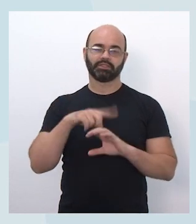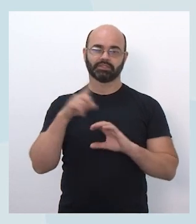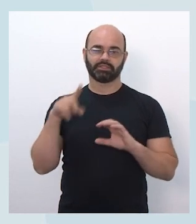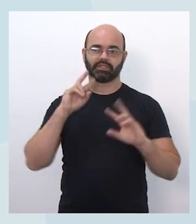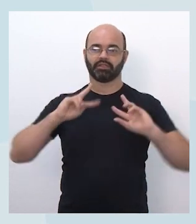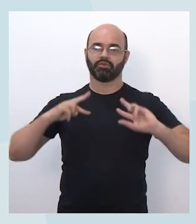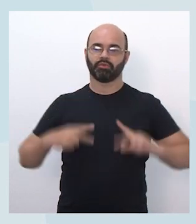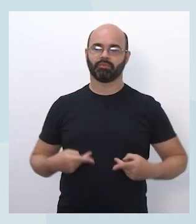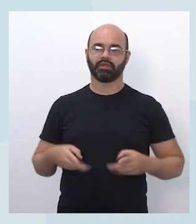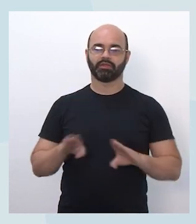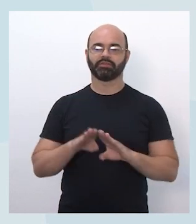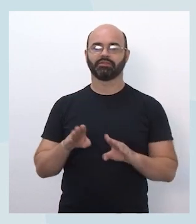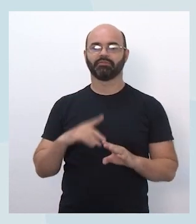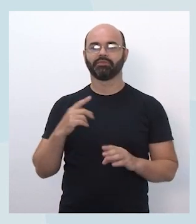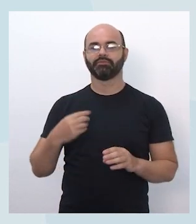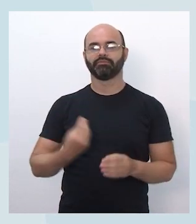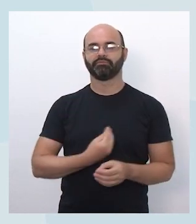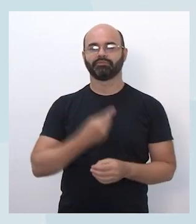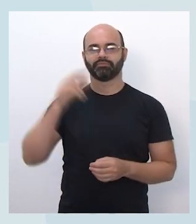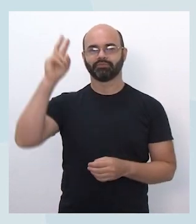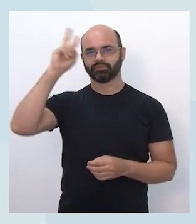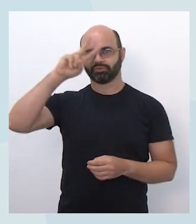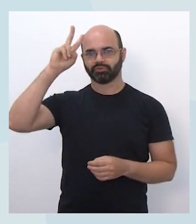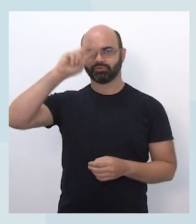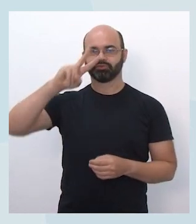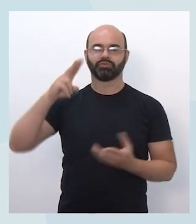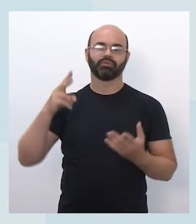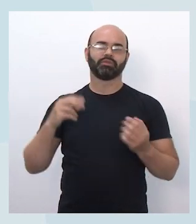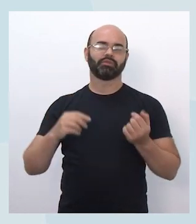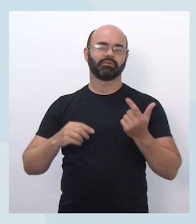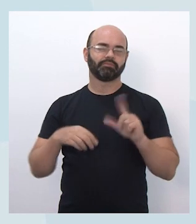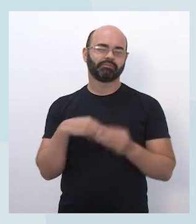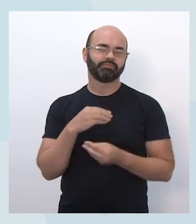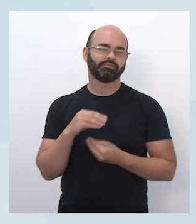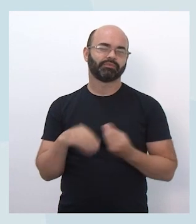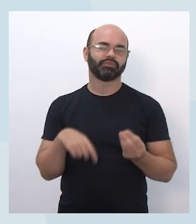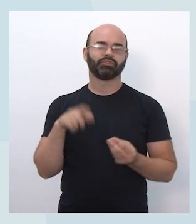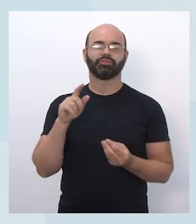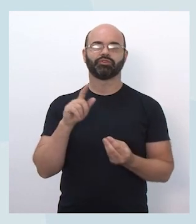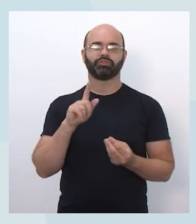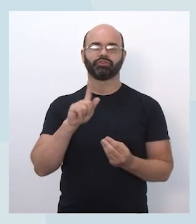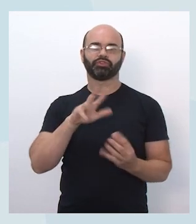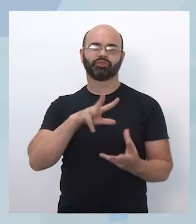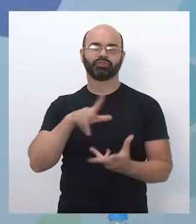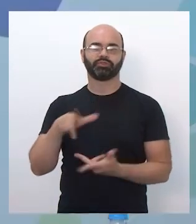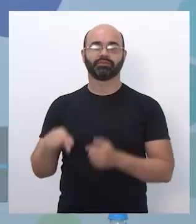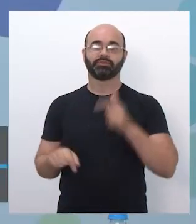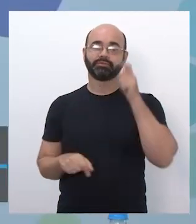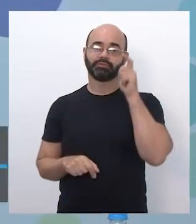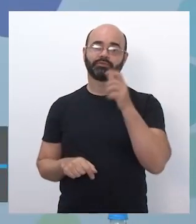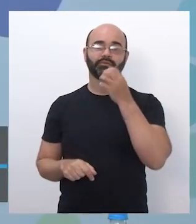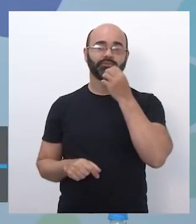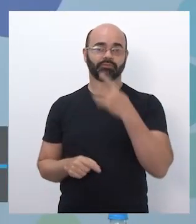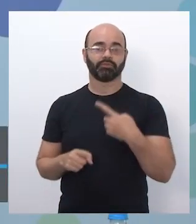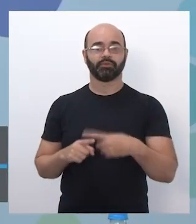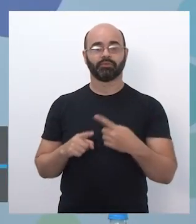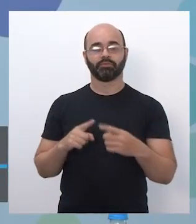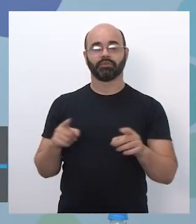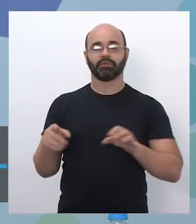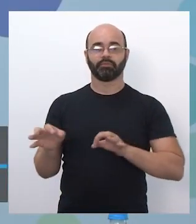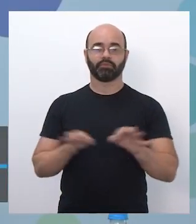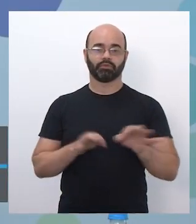curricular História, mas também um pouco do componente curricular Geografia. Isso é muito legal porque vai inspirar tanto o desenvolvimento de projetos